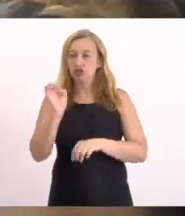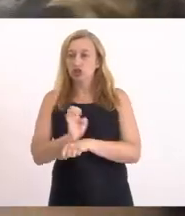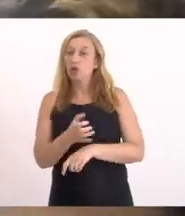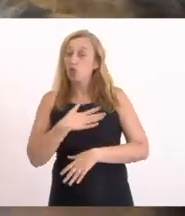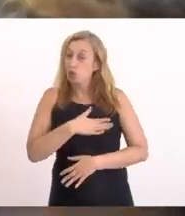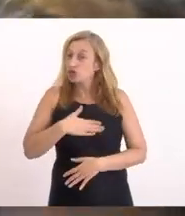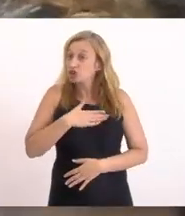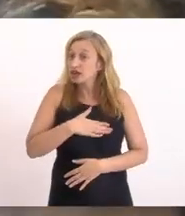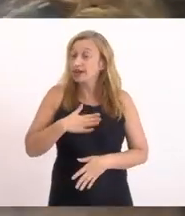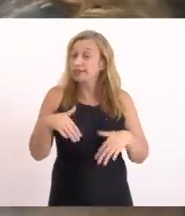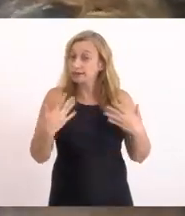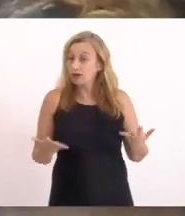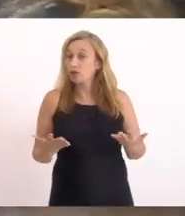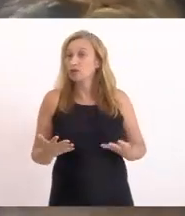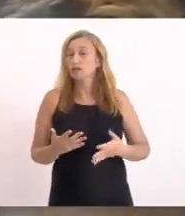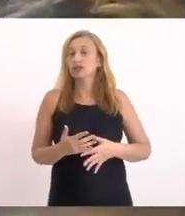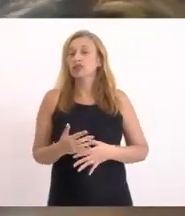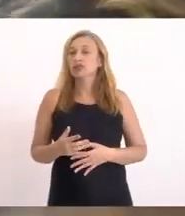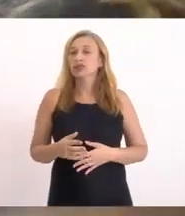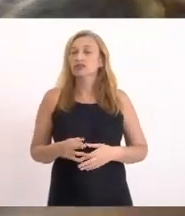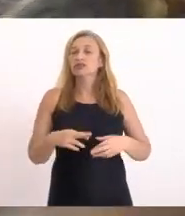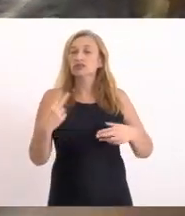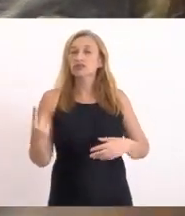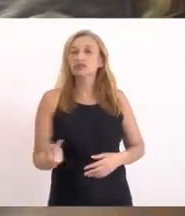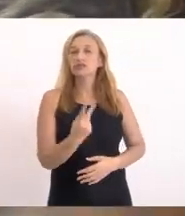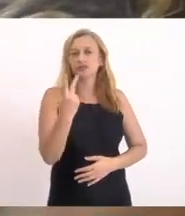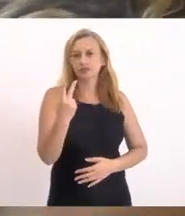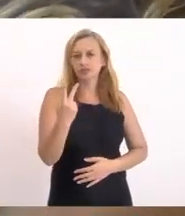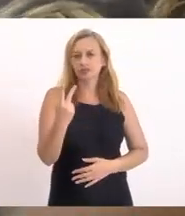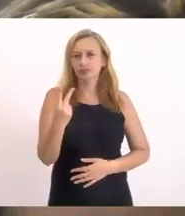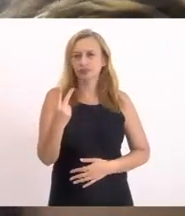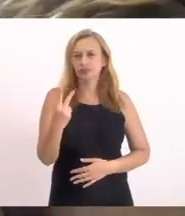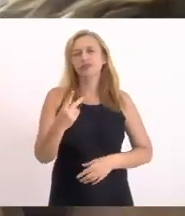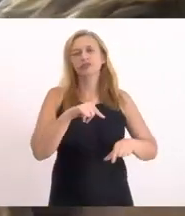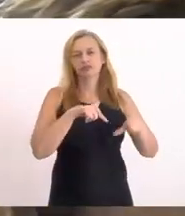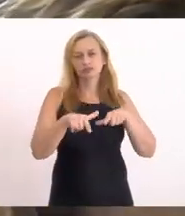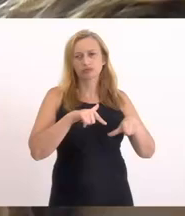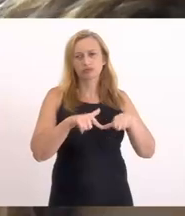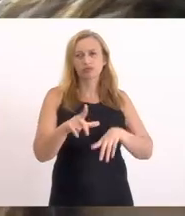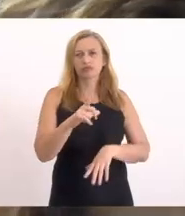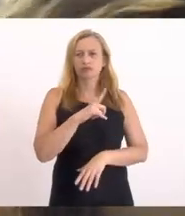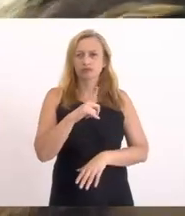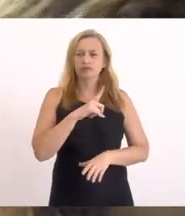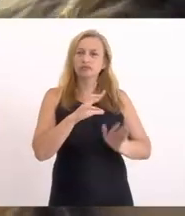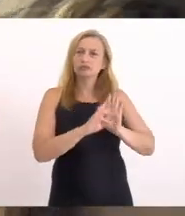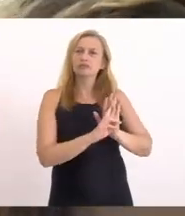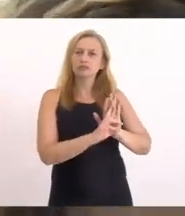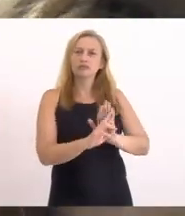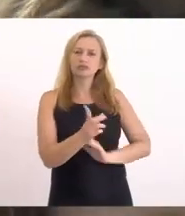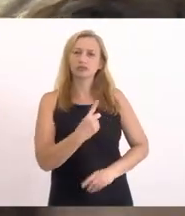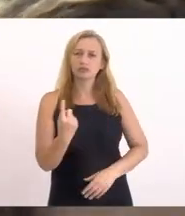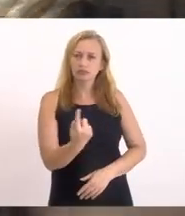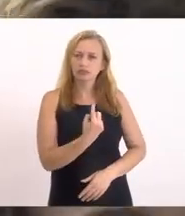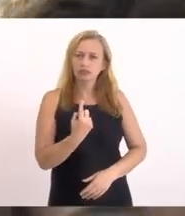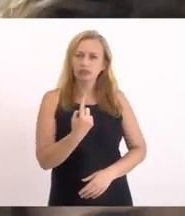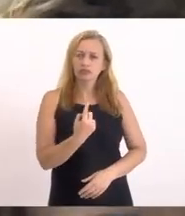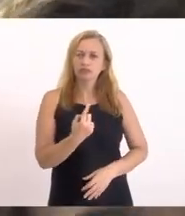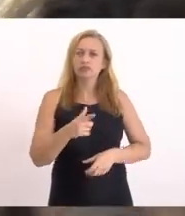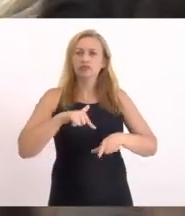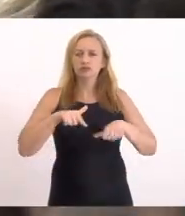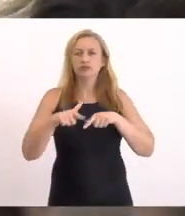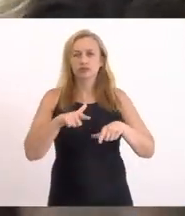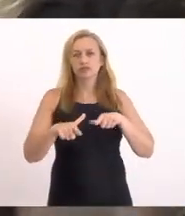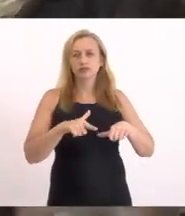Que eles Honrassem O cargo que ocupam Nos representando Com trabalho e